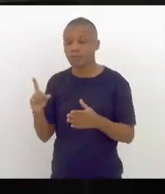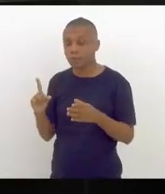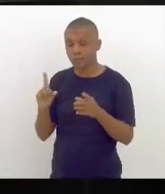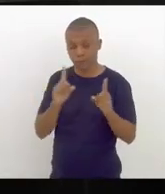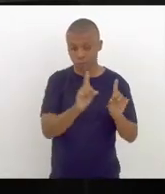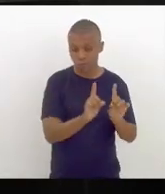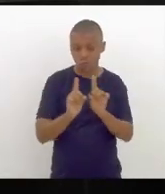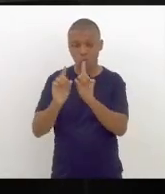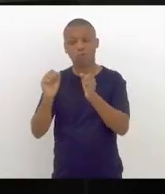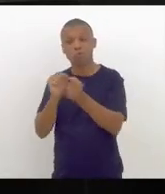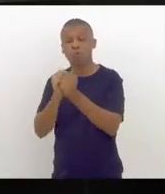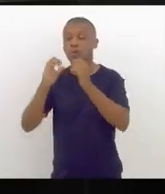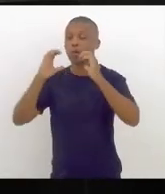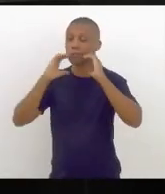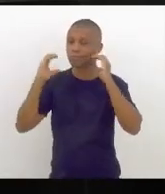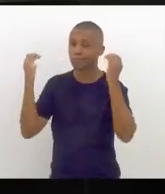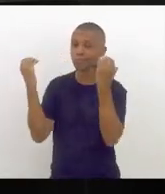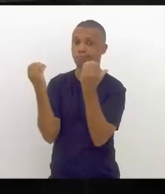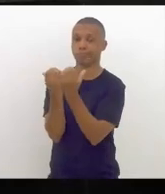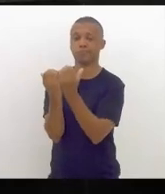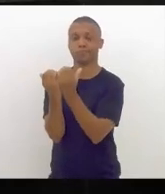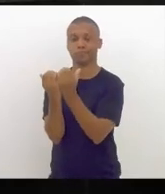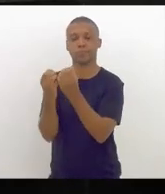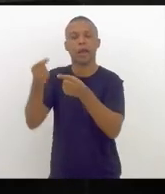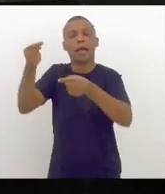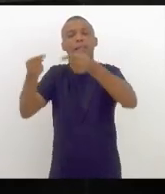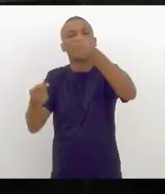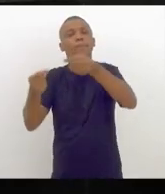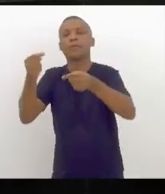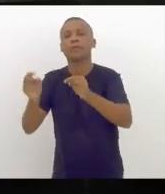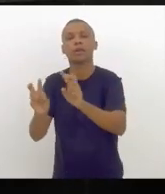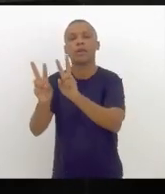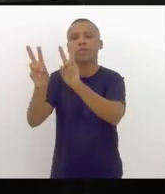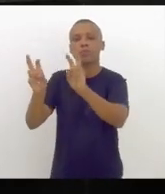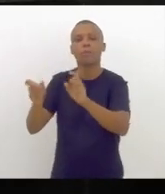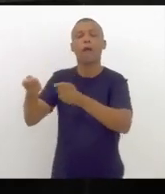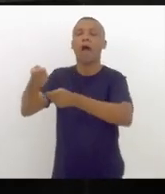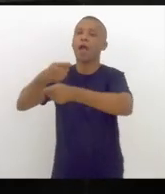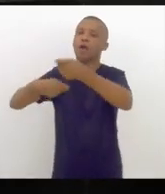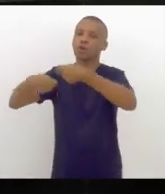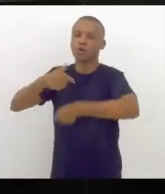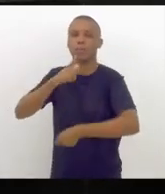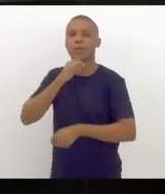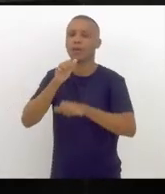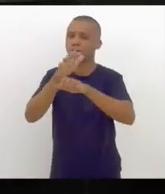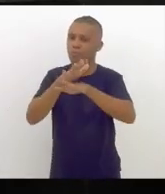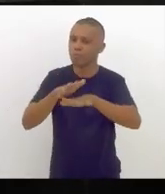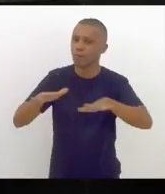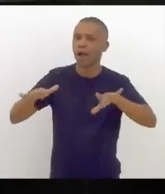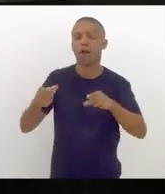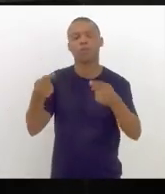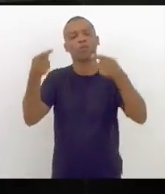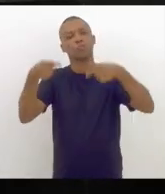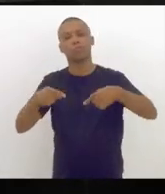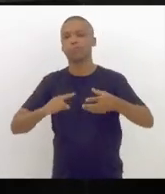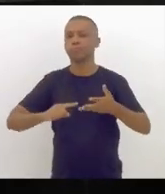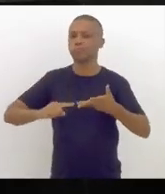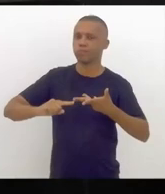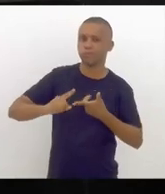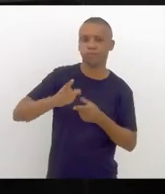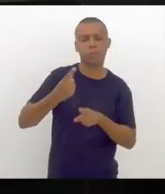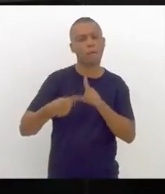juntos, internacional, para debater a respeito da economia do mar, dos seus desafios e dos seus